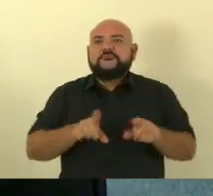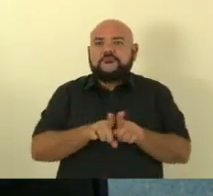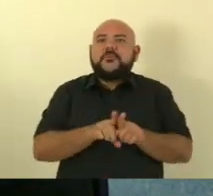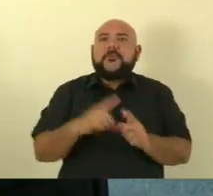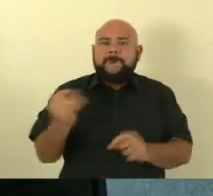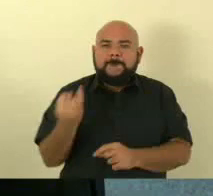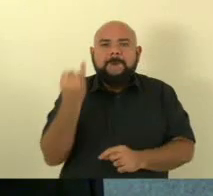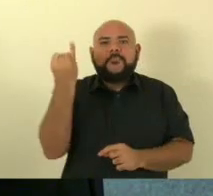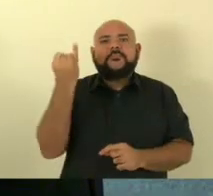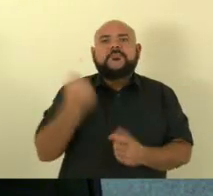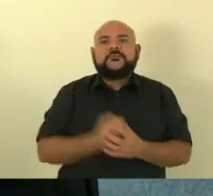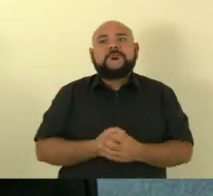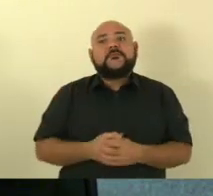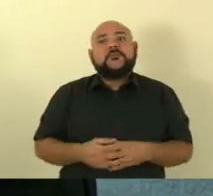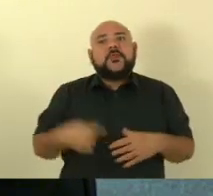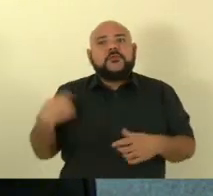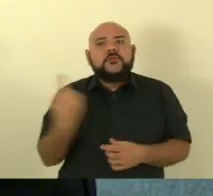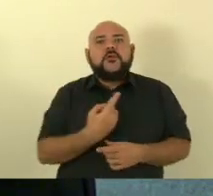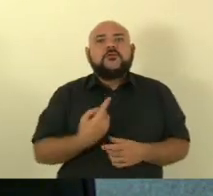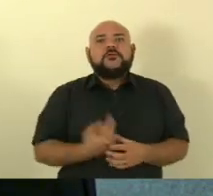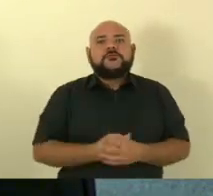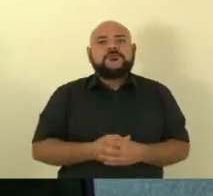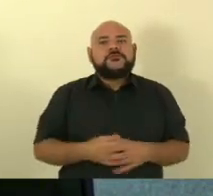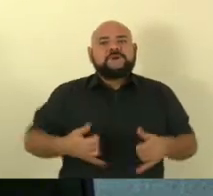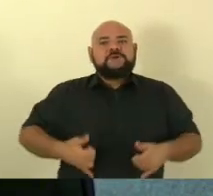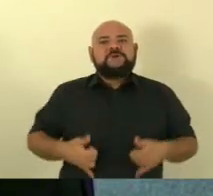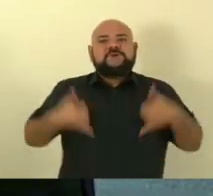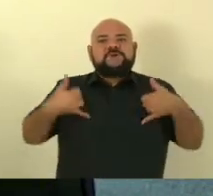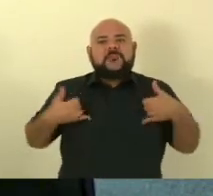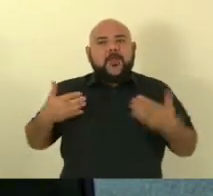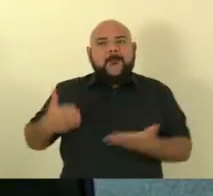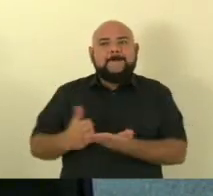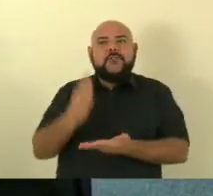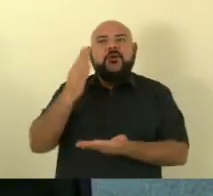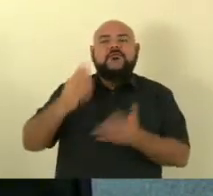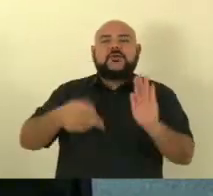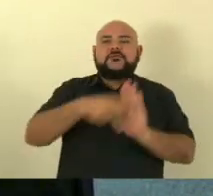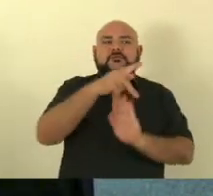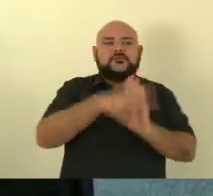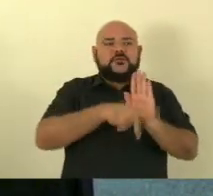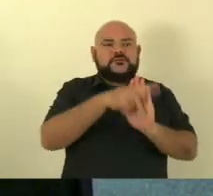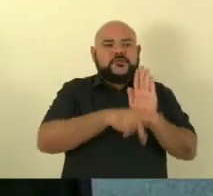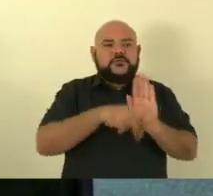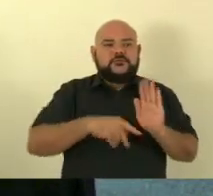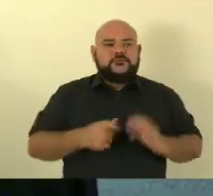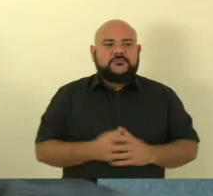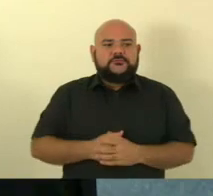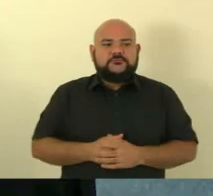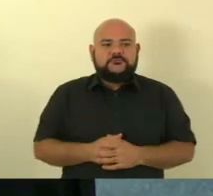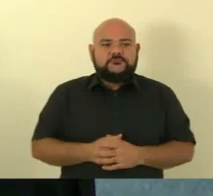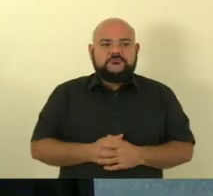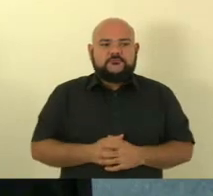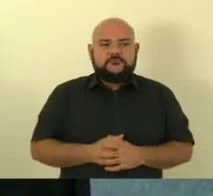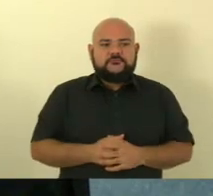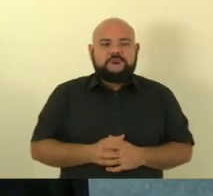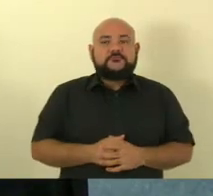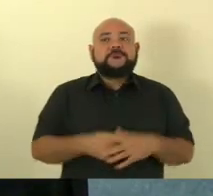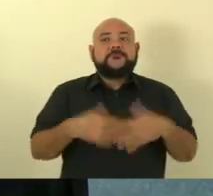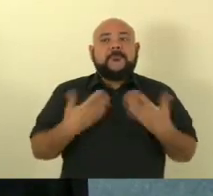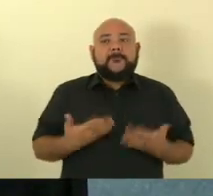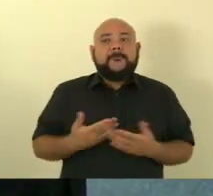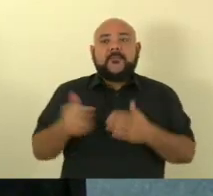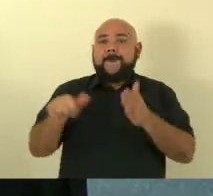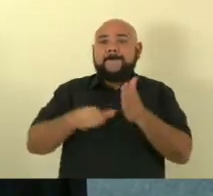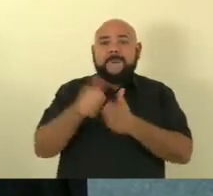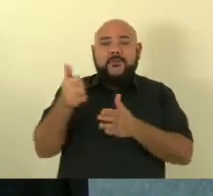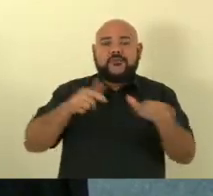é um privilégio estar aprovando esse projeto aqui na casa. Associação que, no meu primeiro mandato ainda